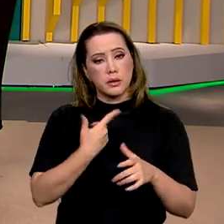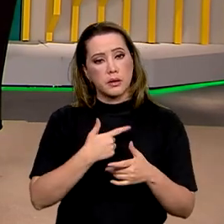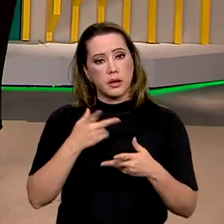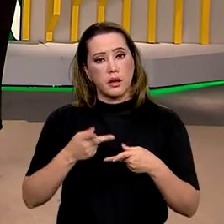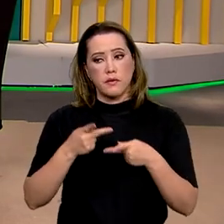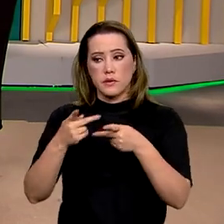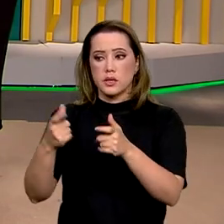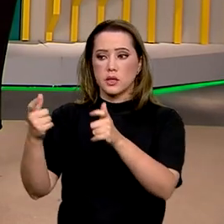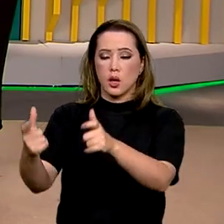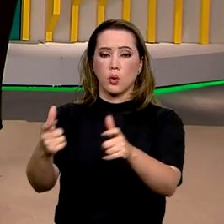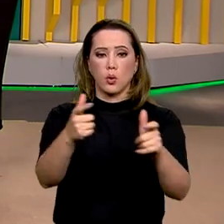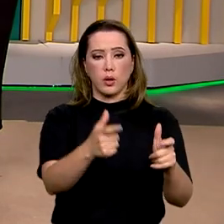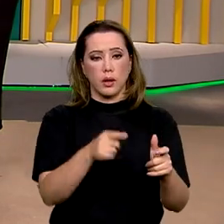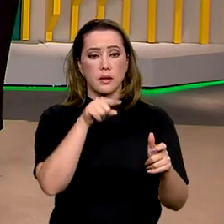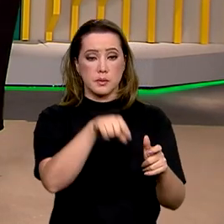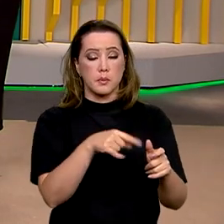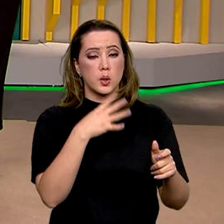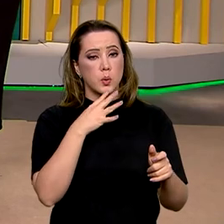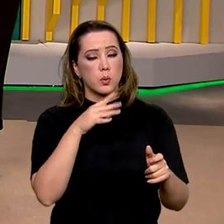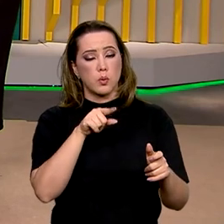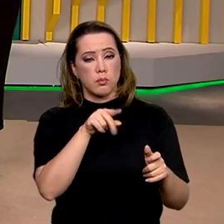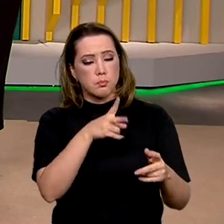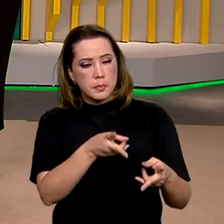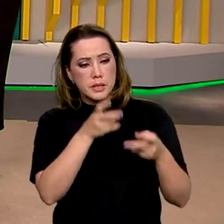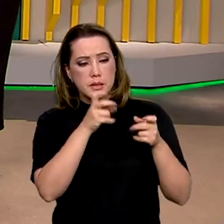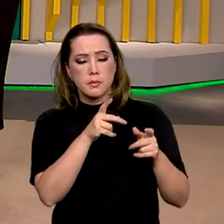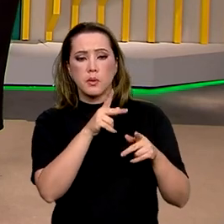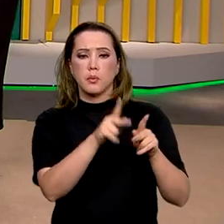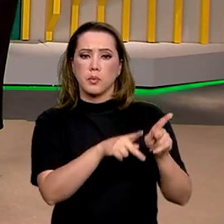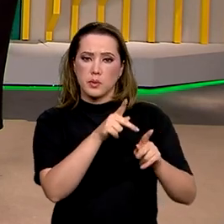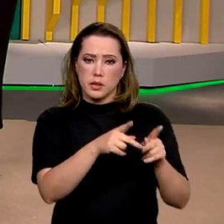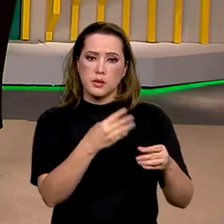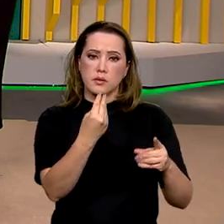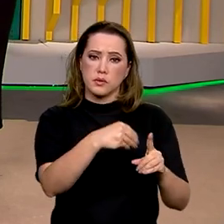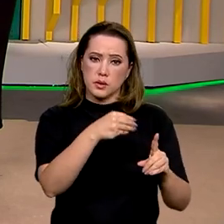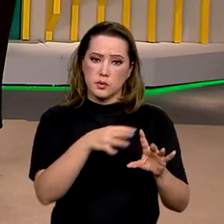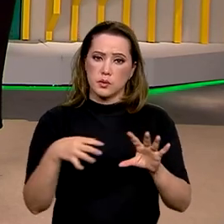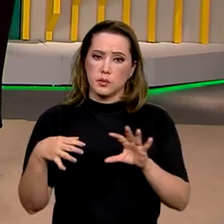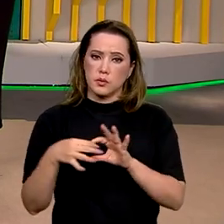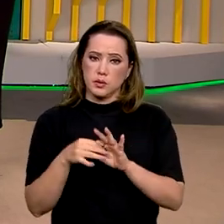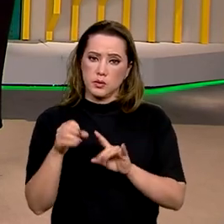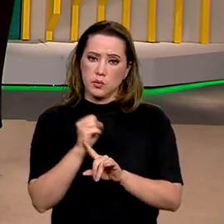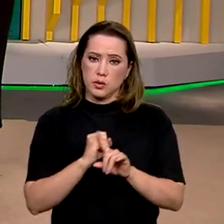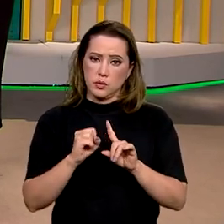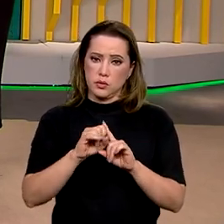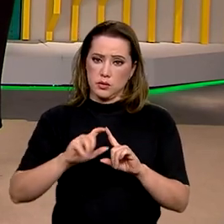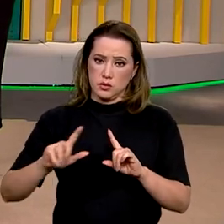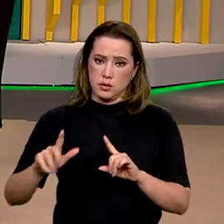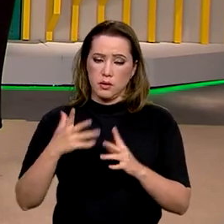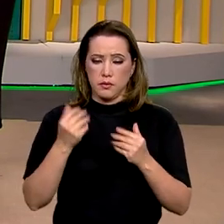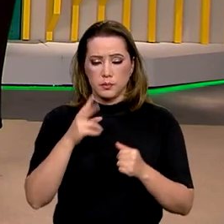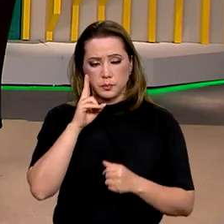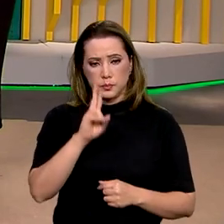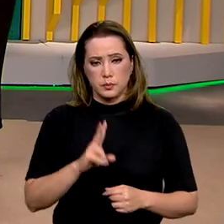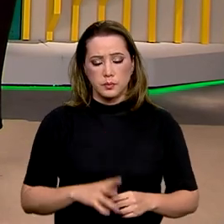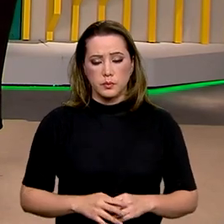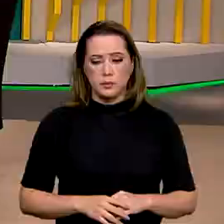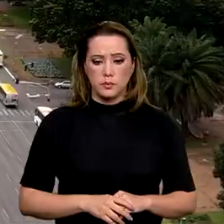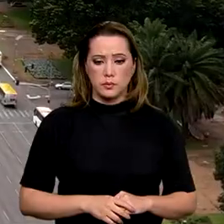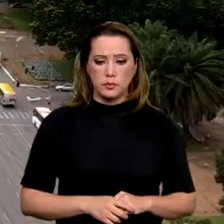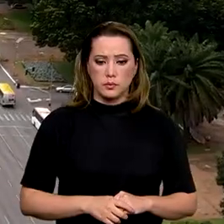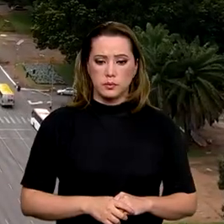identificar populações vulneráveis e parcerias com a sociedade civil. Veja na reportagem de Jéssica Gonçalves.